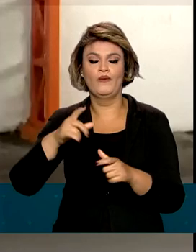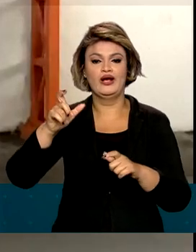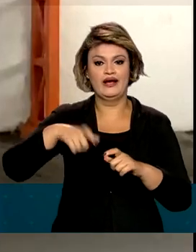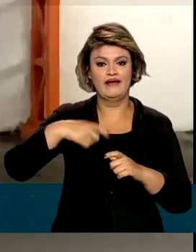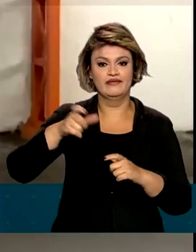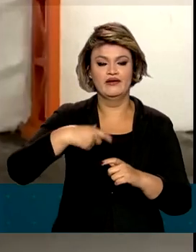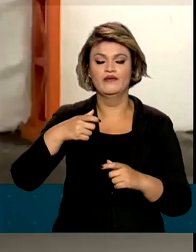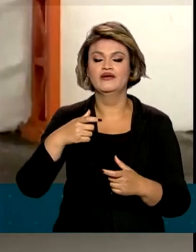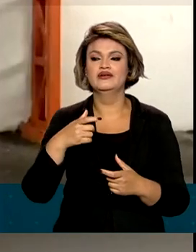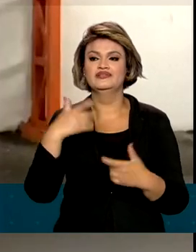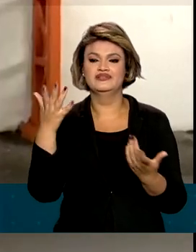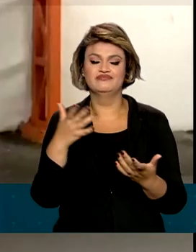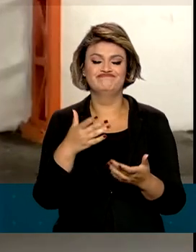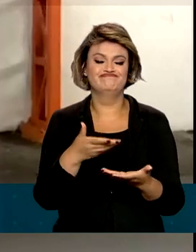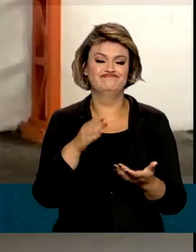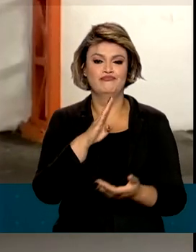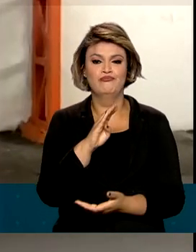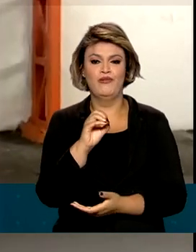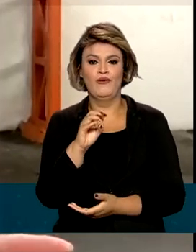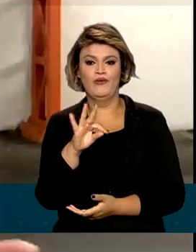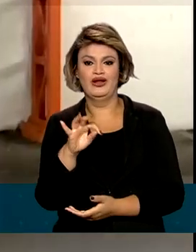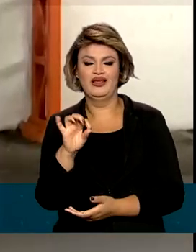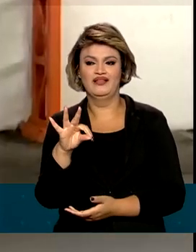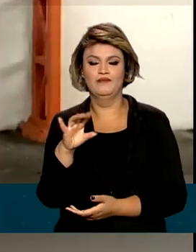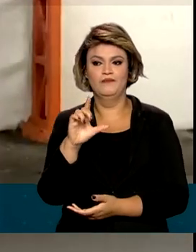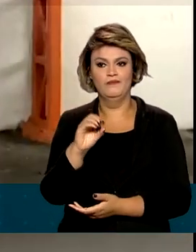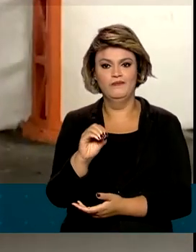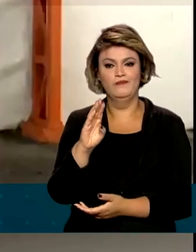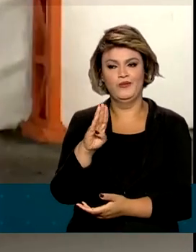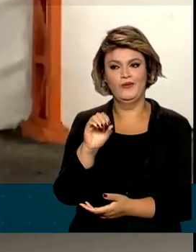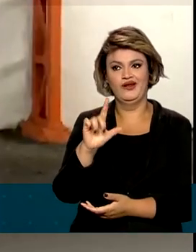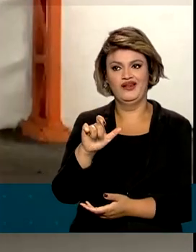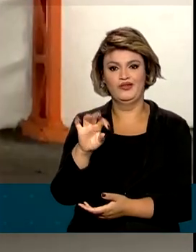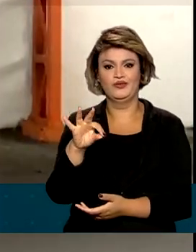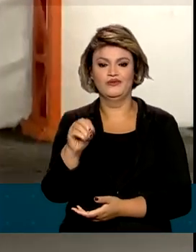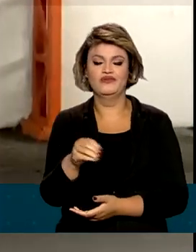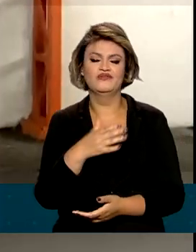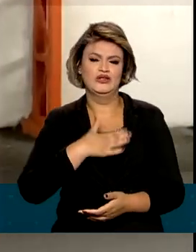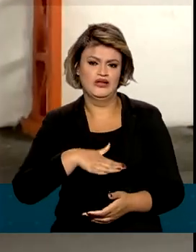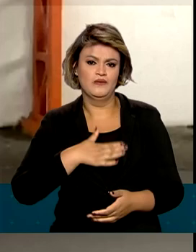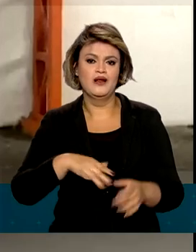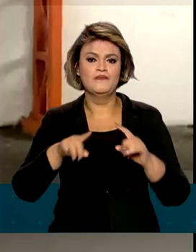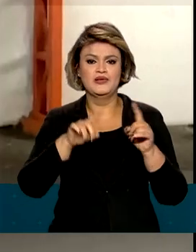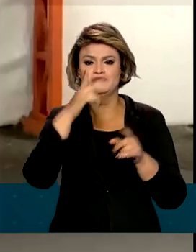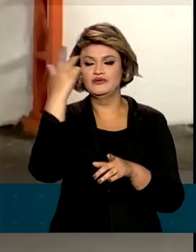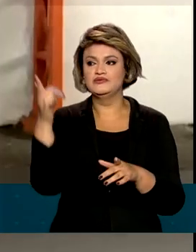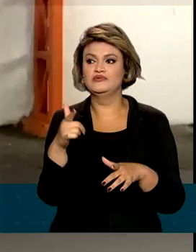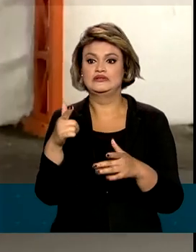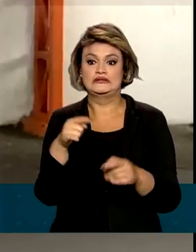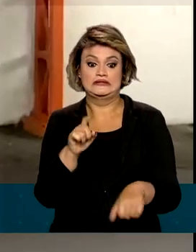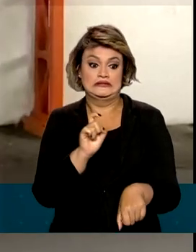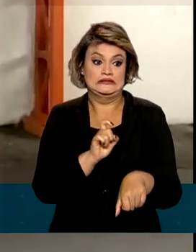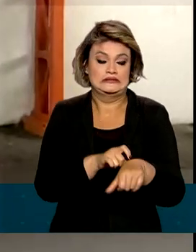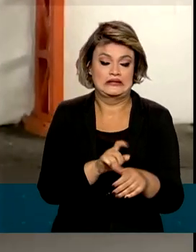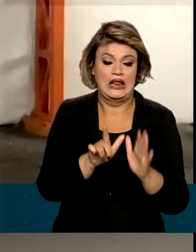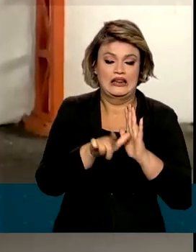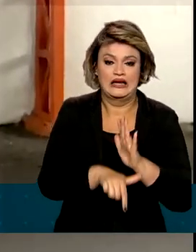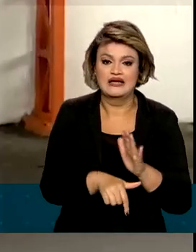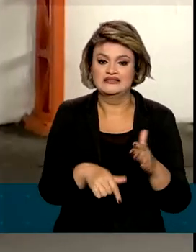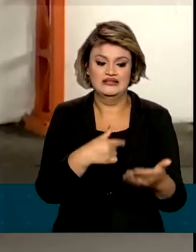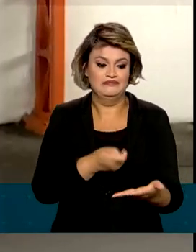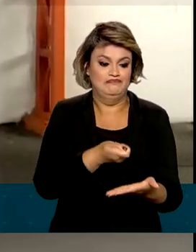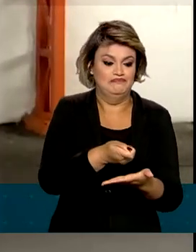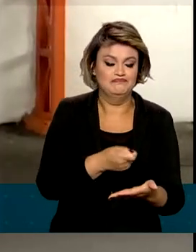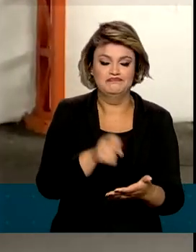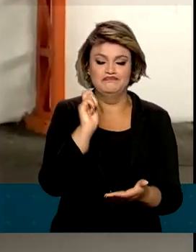paguei pelo boleto, então a experiência é pelo boleto. Eu paguei, o meu foi tranquilo, só que eu já vi gente que teve que pagar no último minuto do prazo e às vezes o boleto